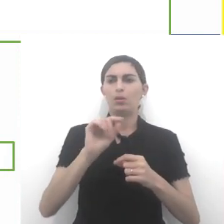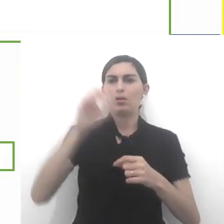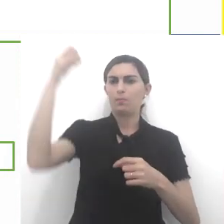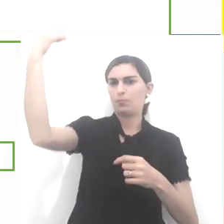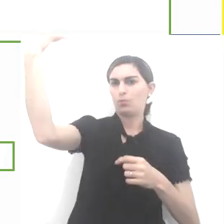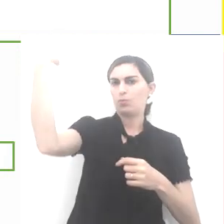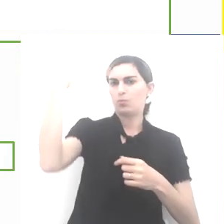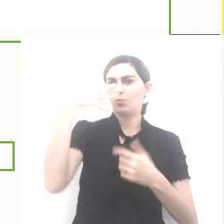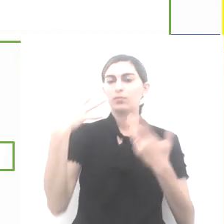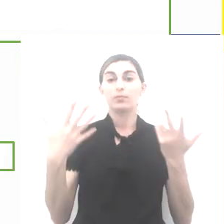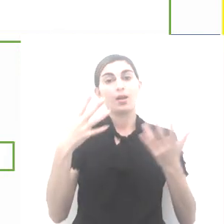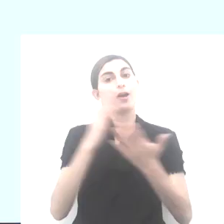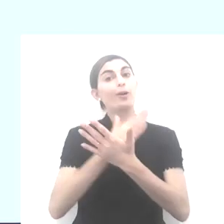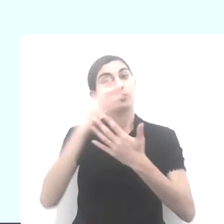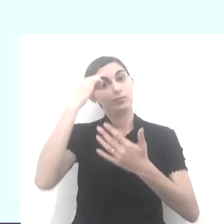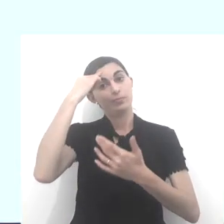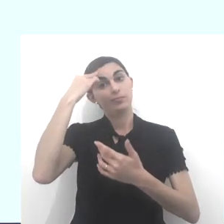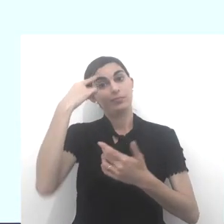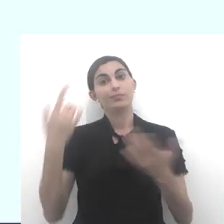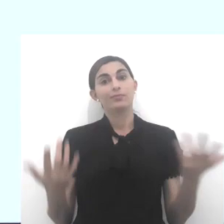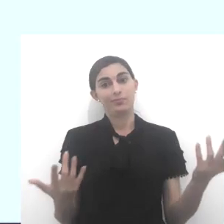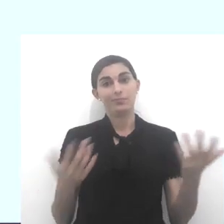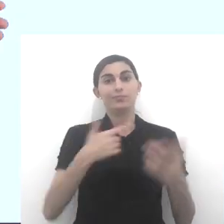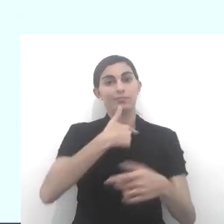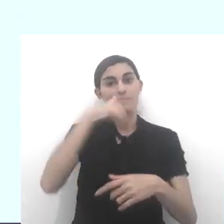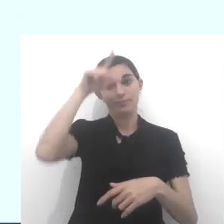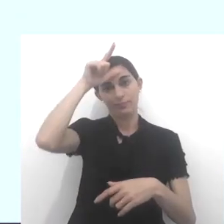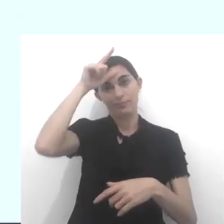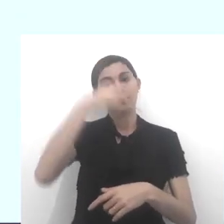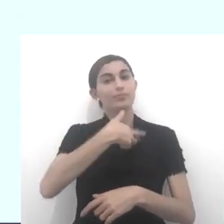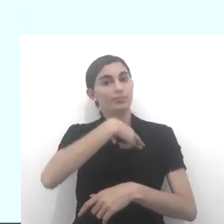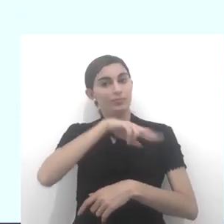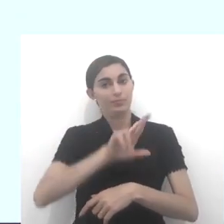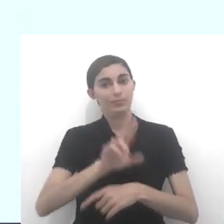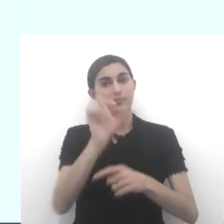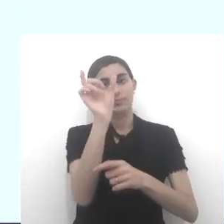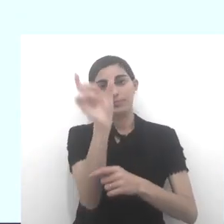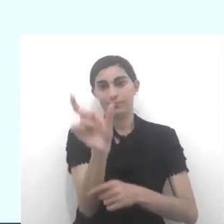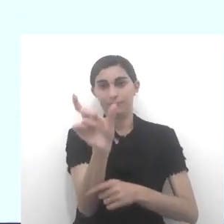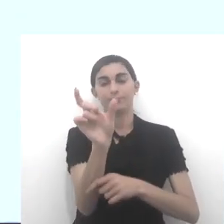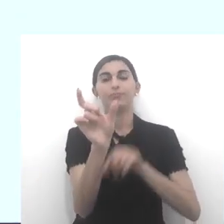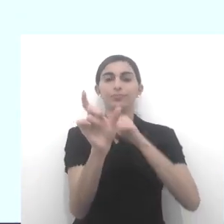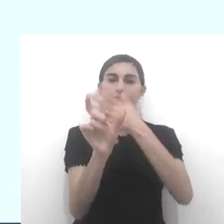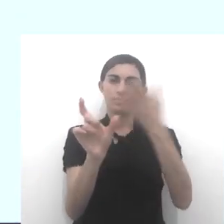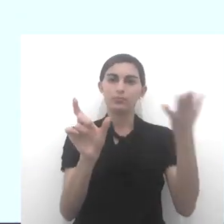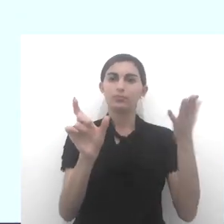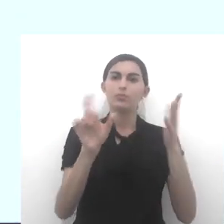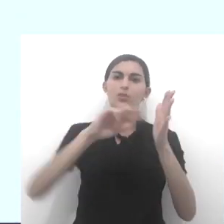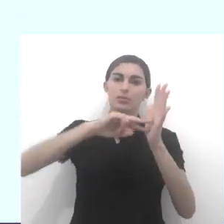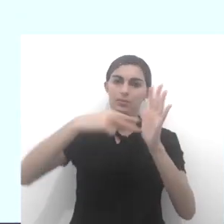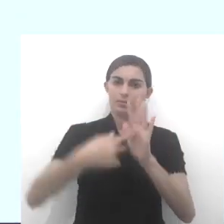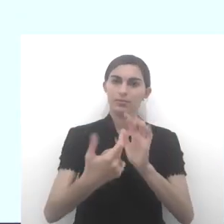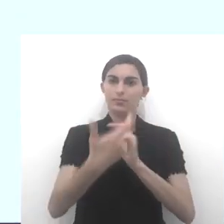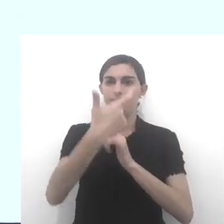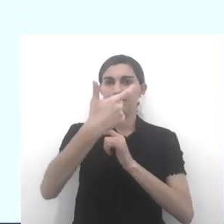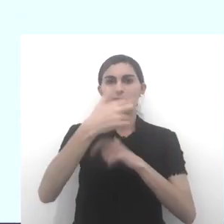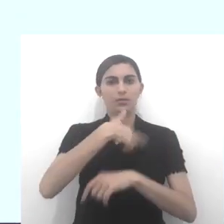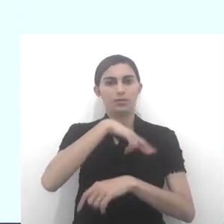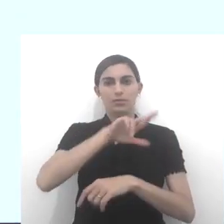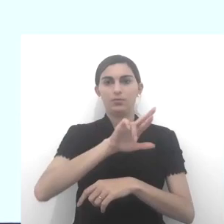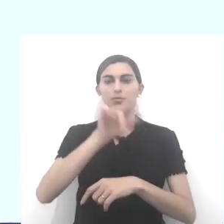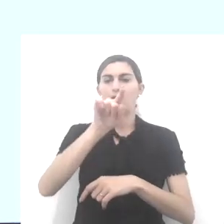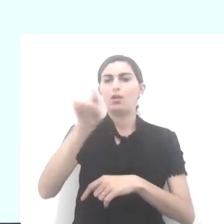divina. Então, nós observamos, líder religioso, a palavra, as palavras das